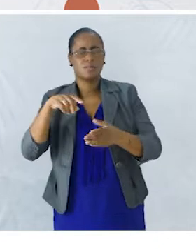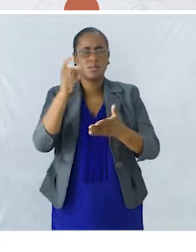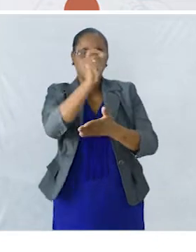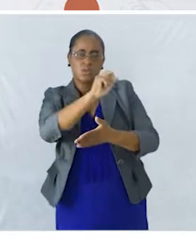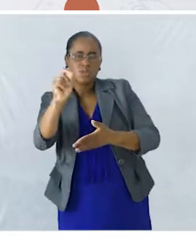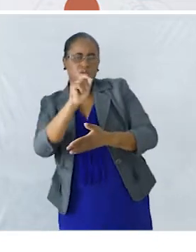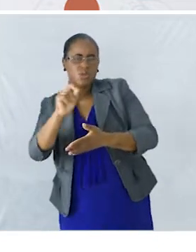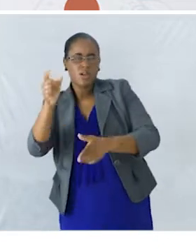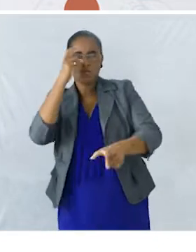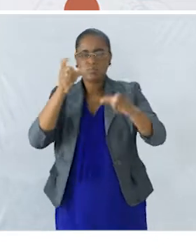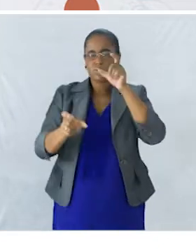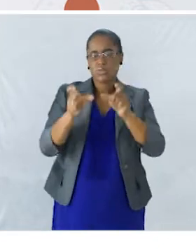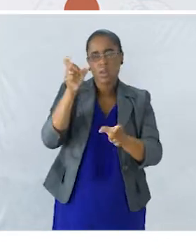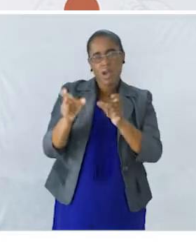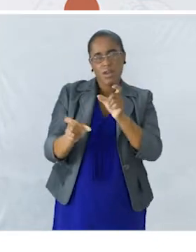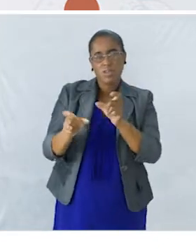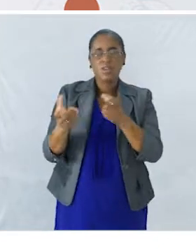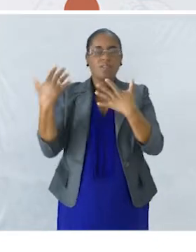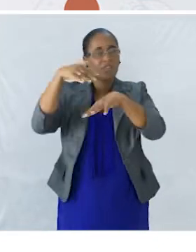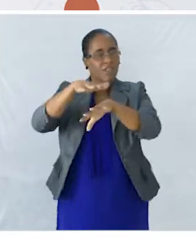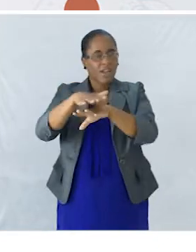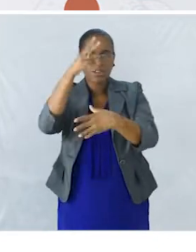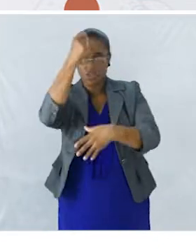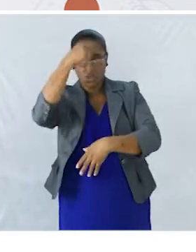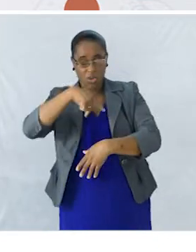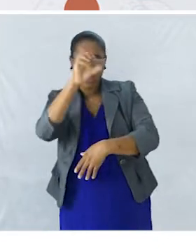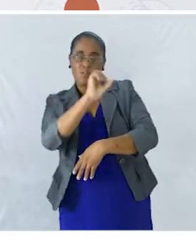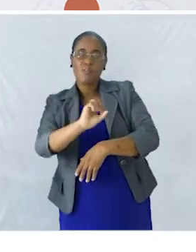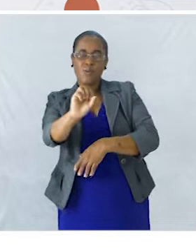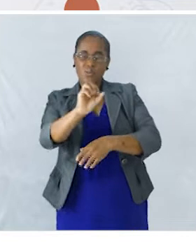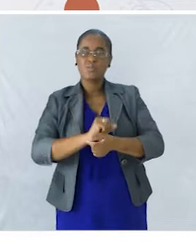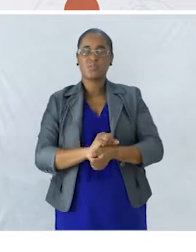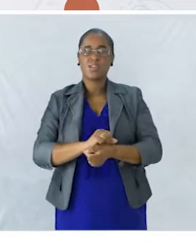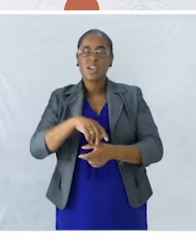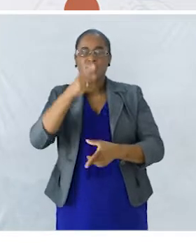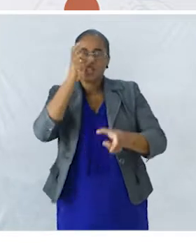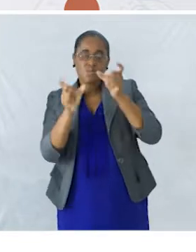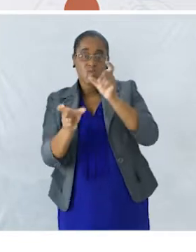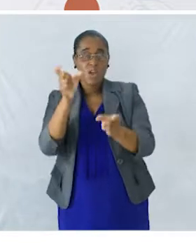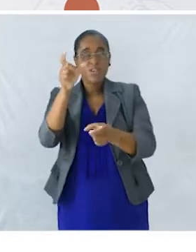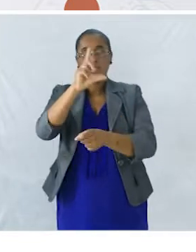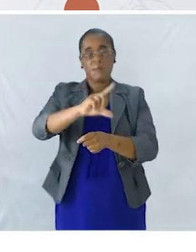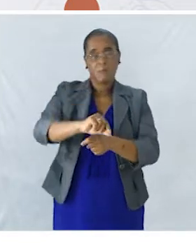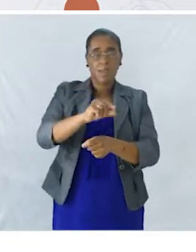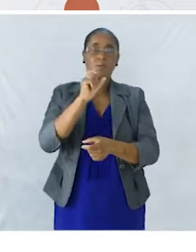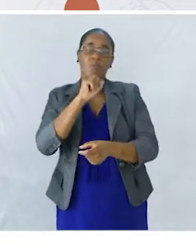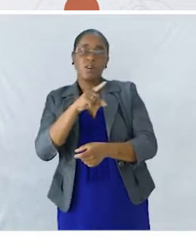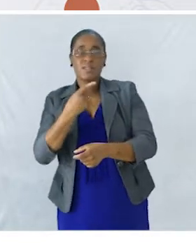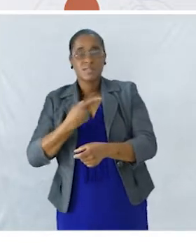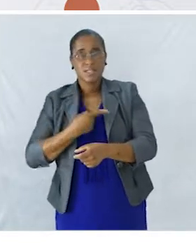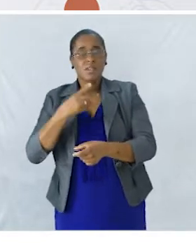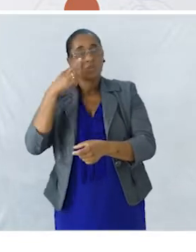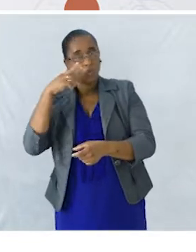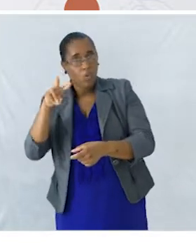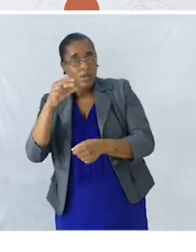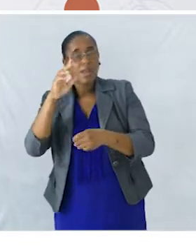personagens Que vão integrar na vossa história E as personagens Também podem ser Como nós vimos na